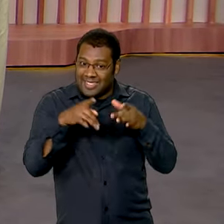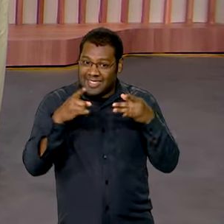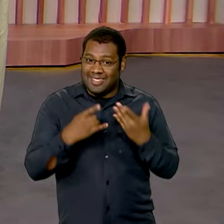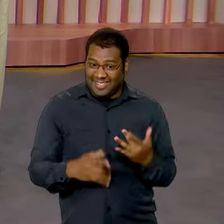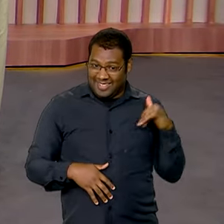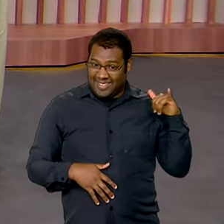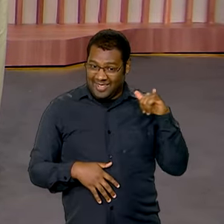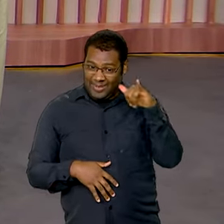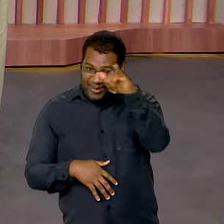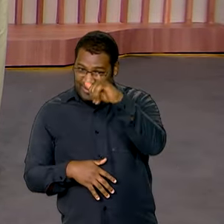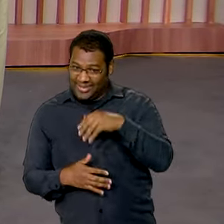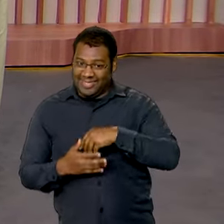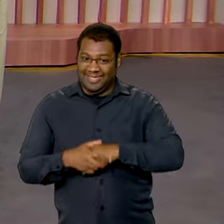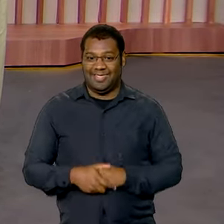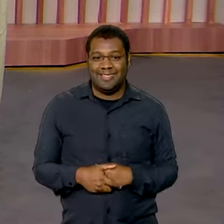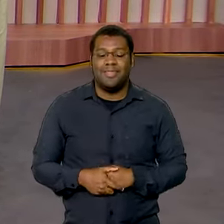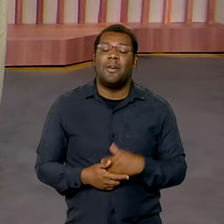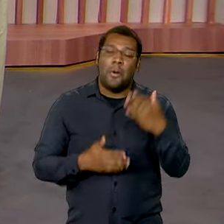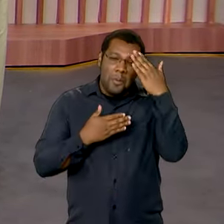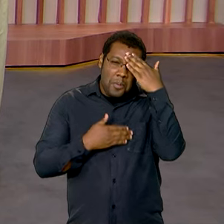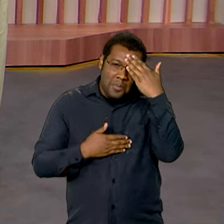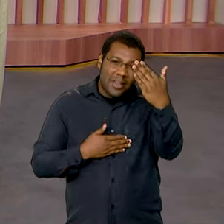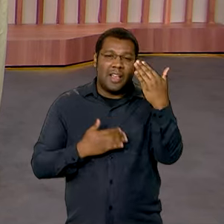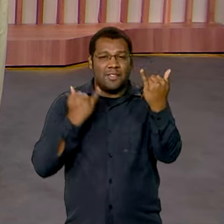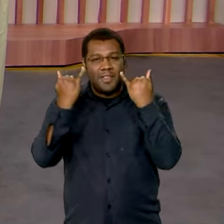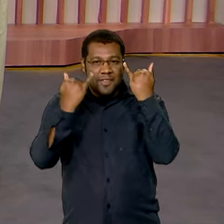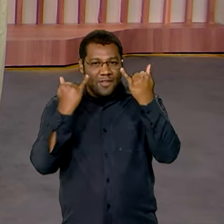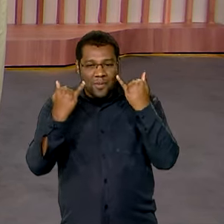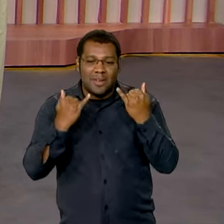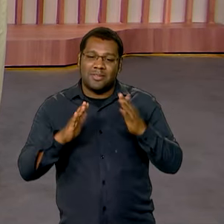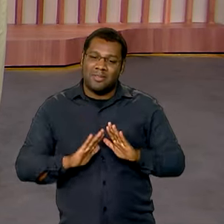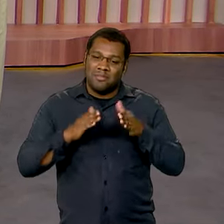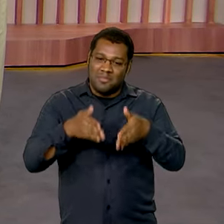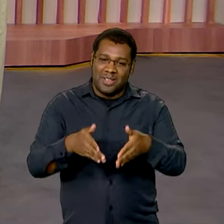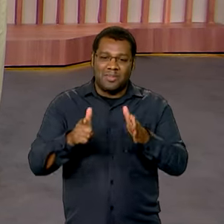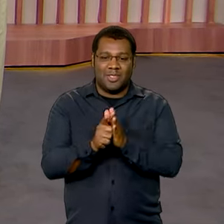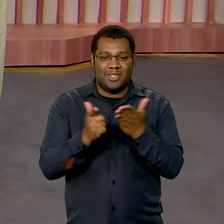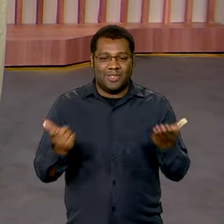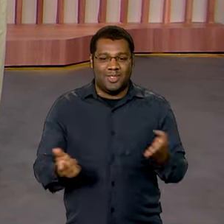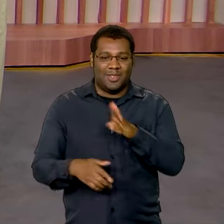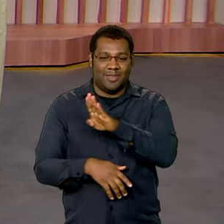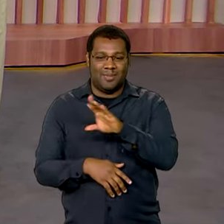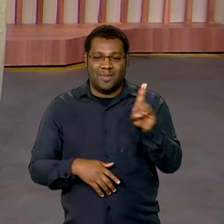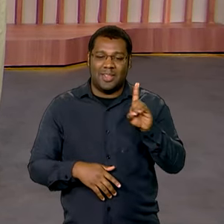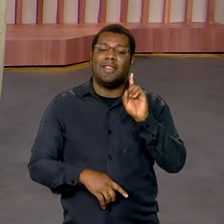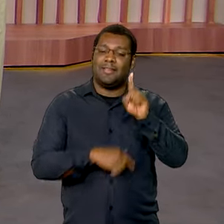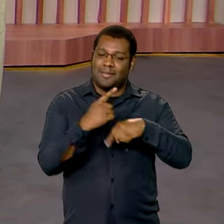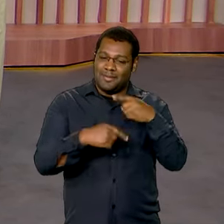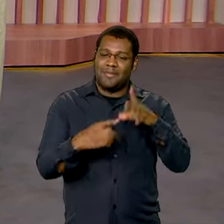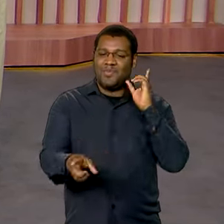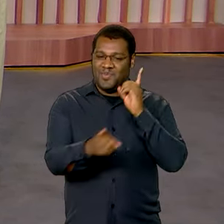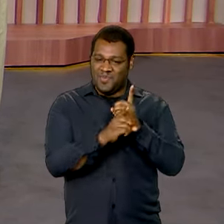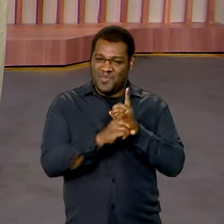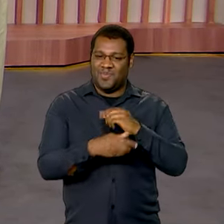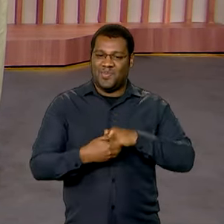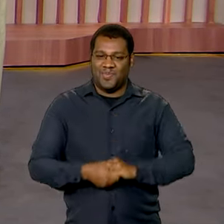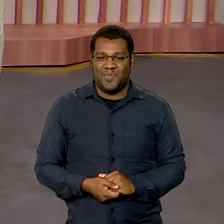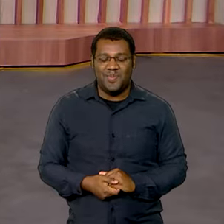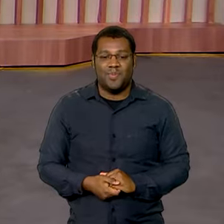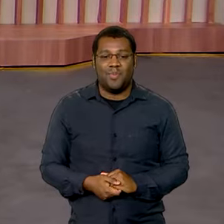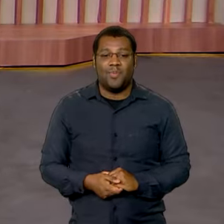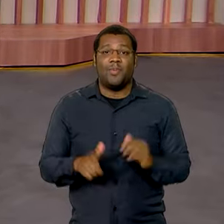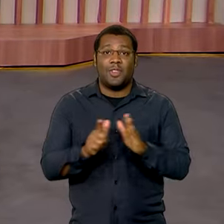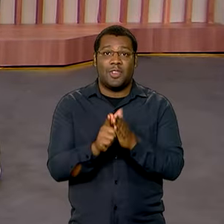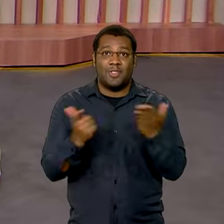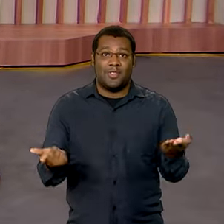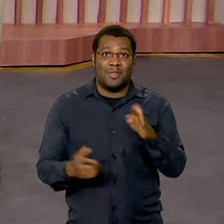antecedência. Karine, obrigada pelas informações, participar aqui com a gente. Eu aguardo você no próximo. Bom dia, ministro. Fechado, combinado. Até lá. E o